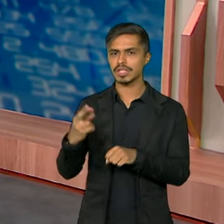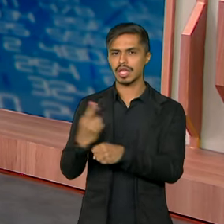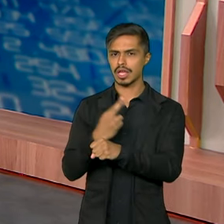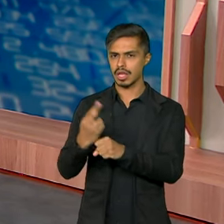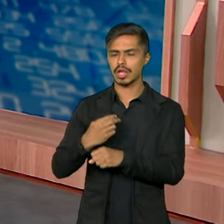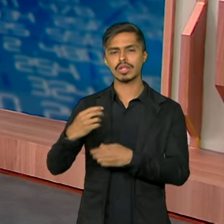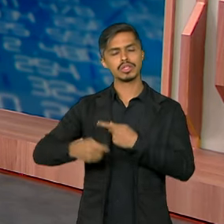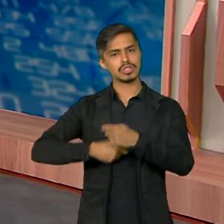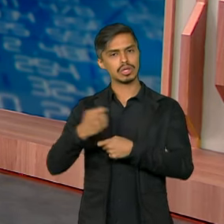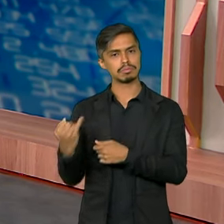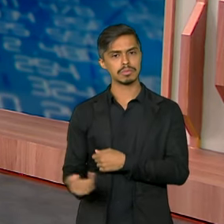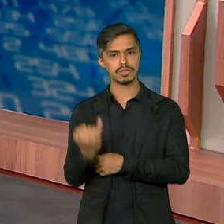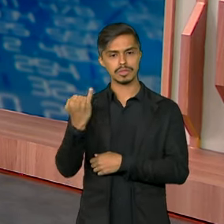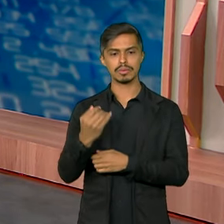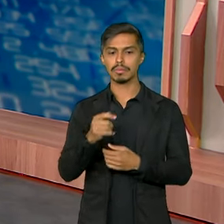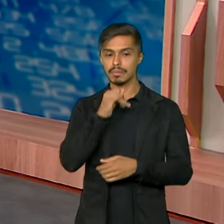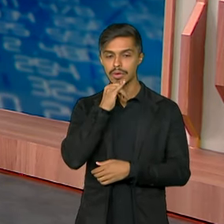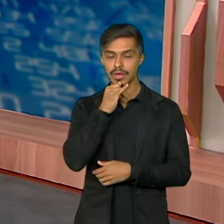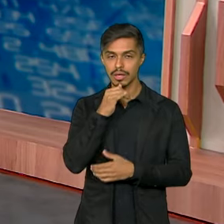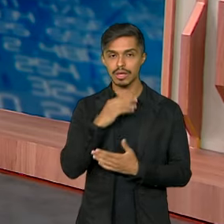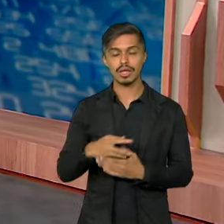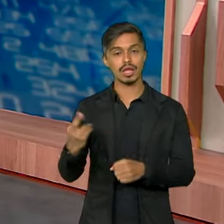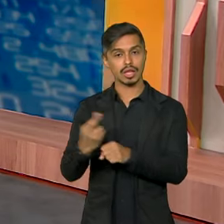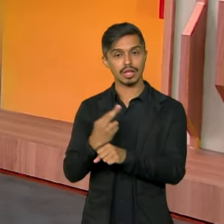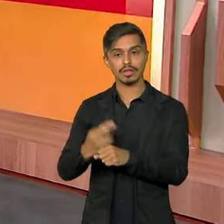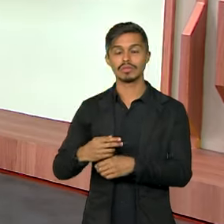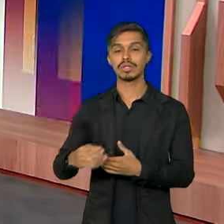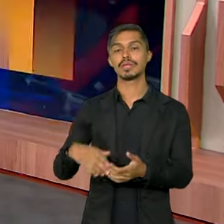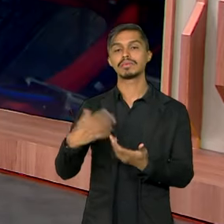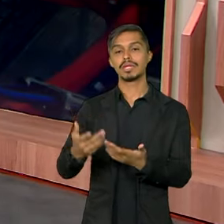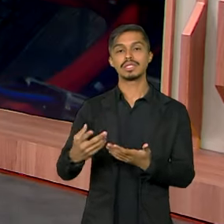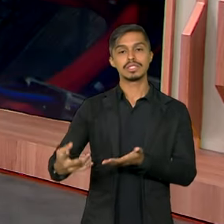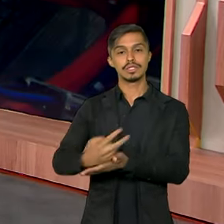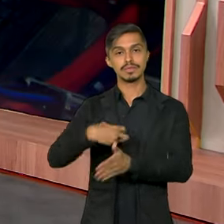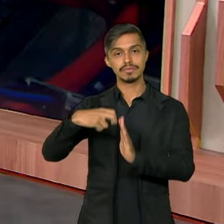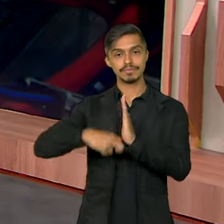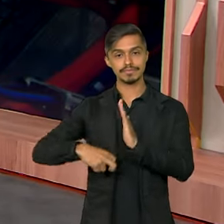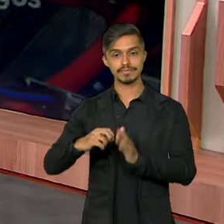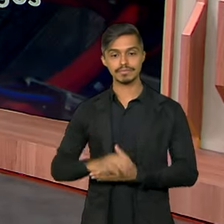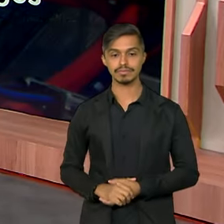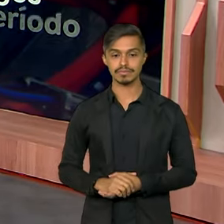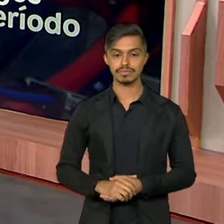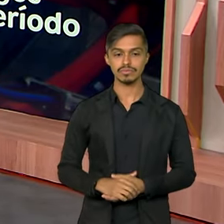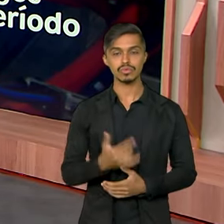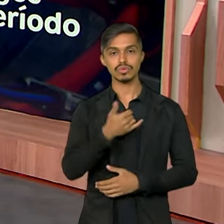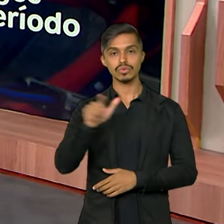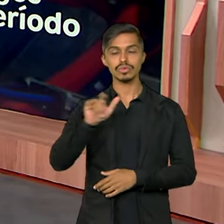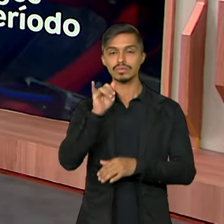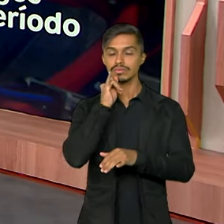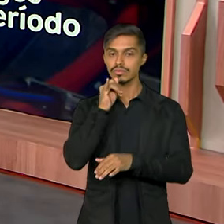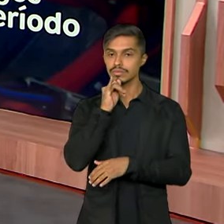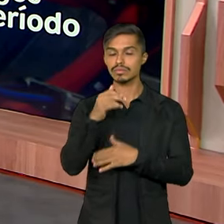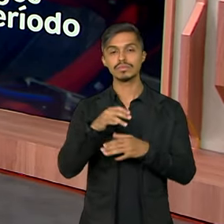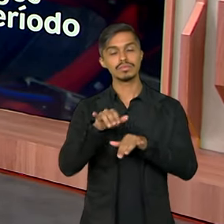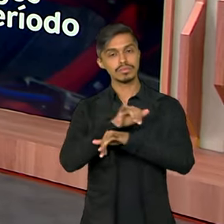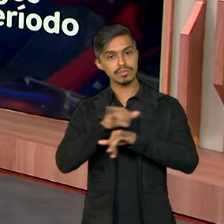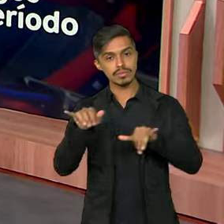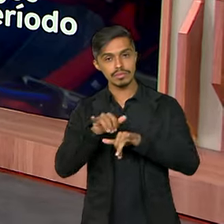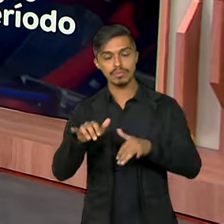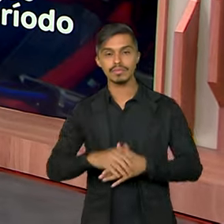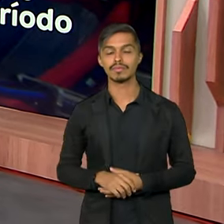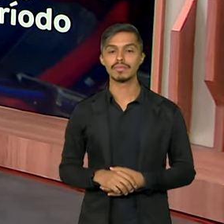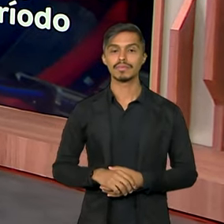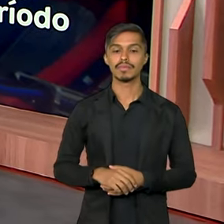econômicas importantes, como a reforma tributária. Outra notícia que a gente teve aí na semana tem a ver com a